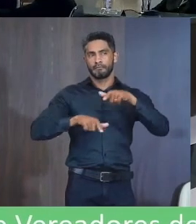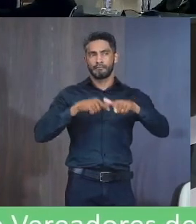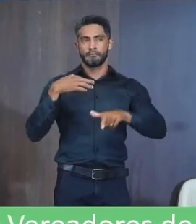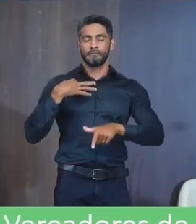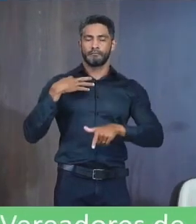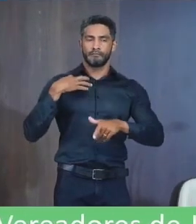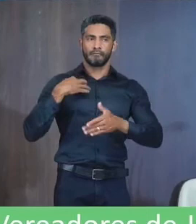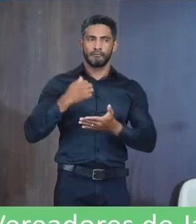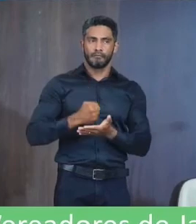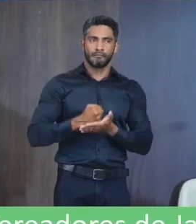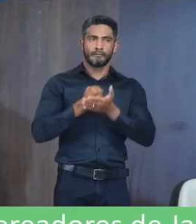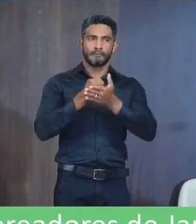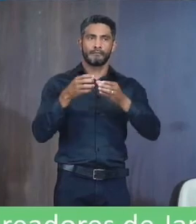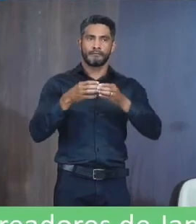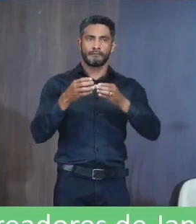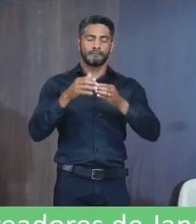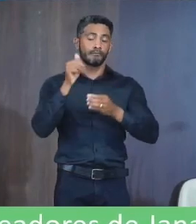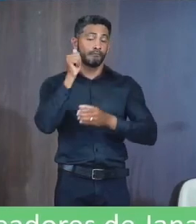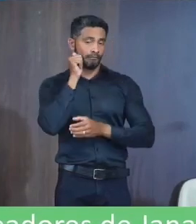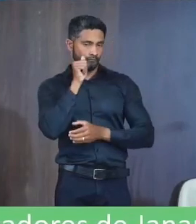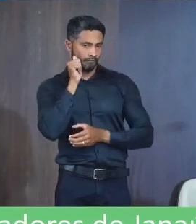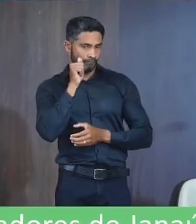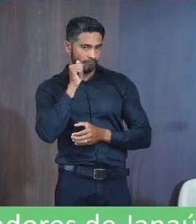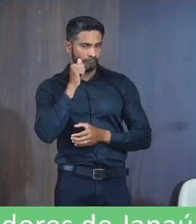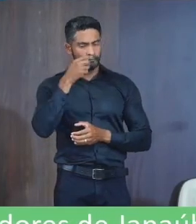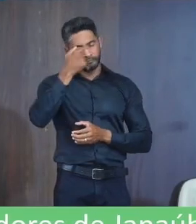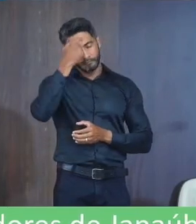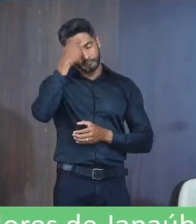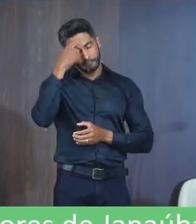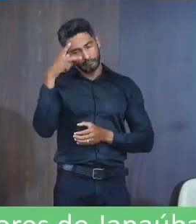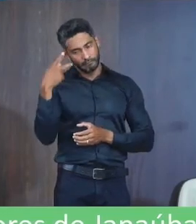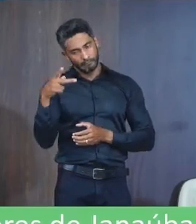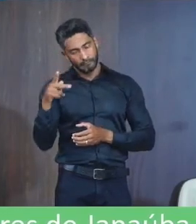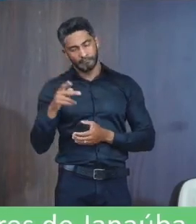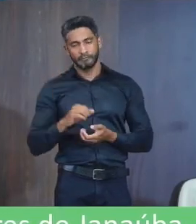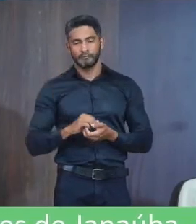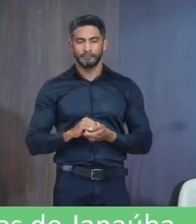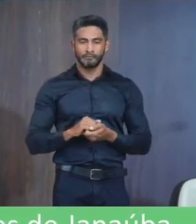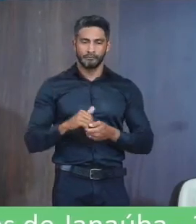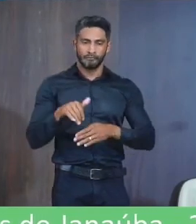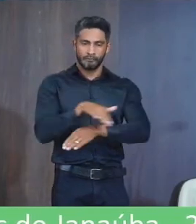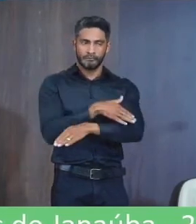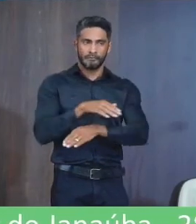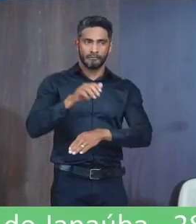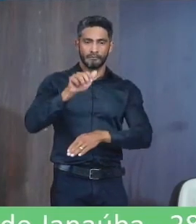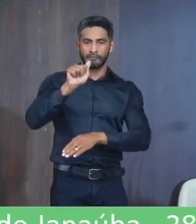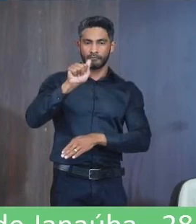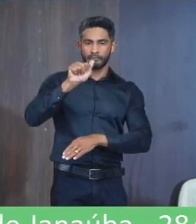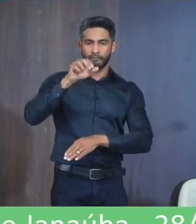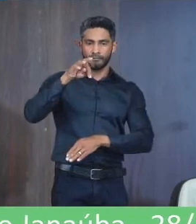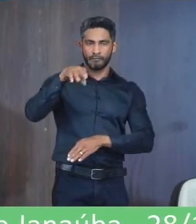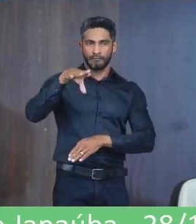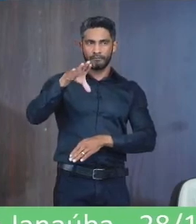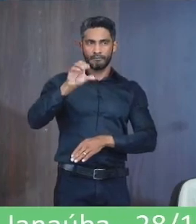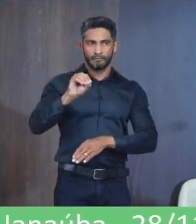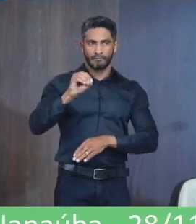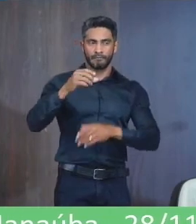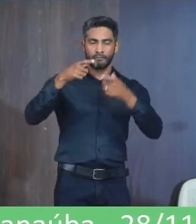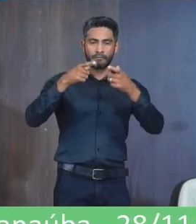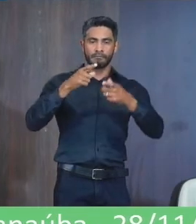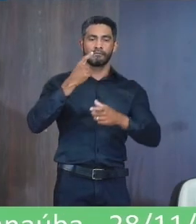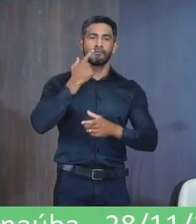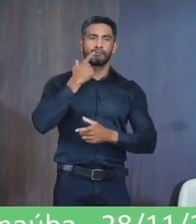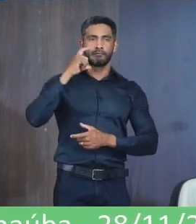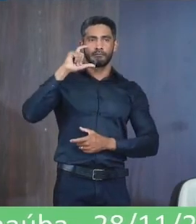apoio No grupo Senhoras Requer que seja dada Ciência à congratulação Residente Na rua Antônio Parrela 135 Bairro